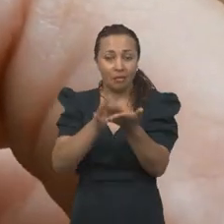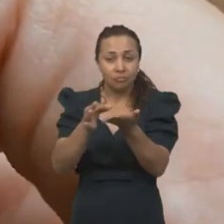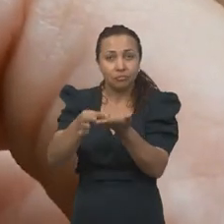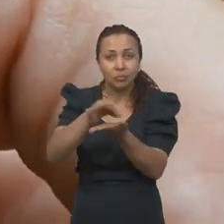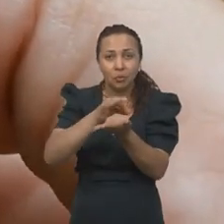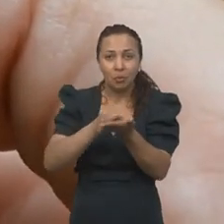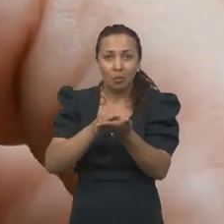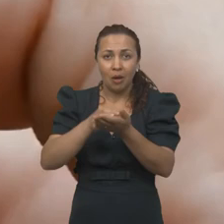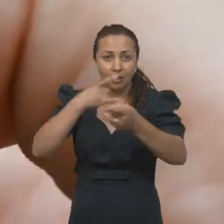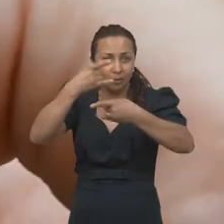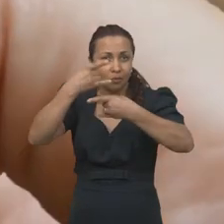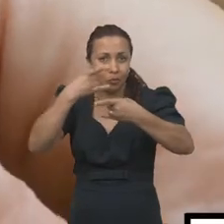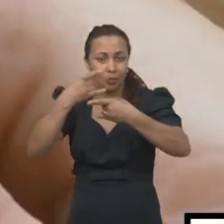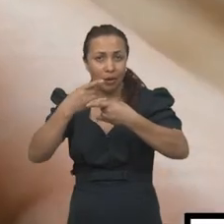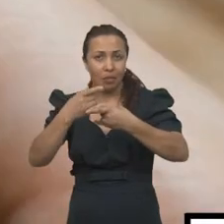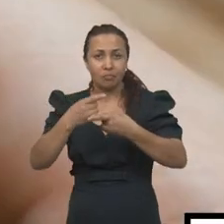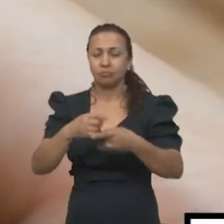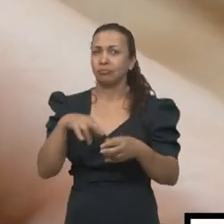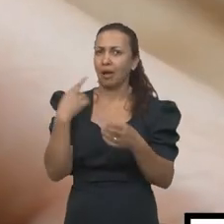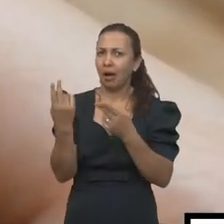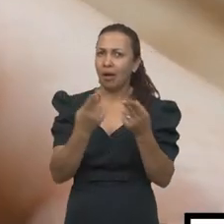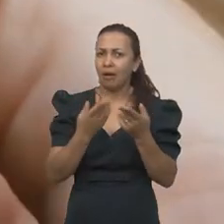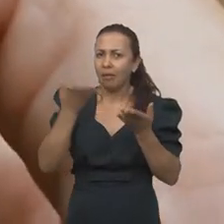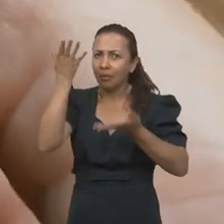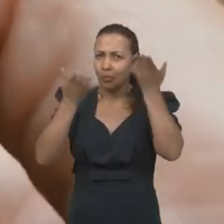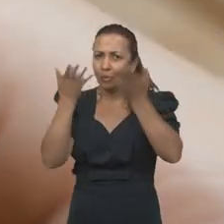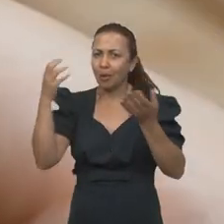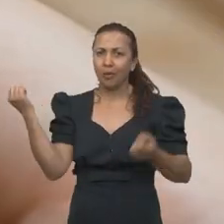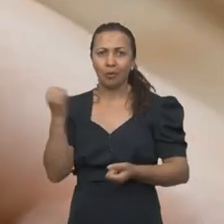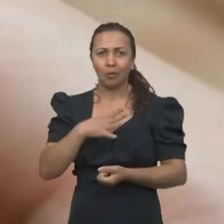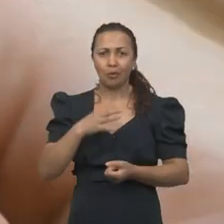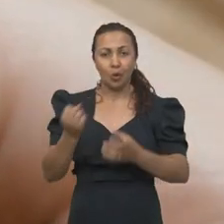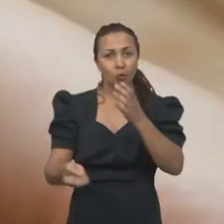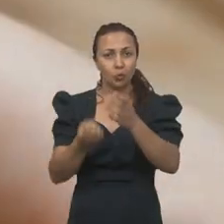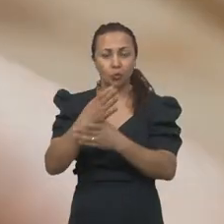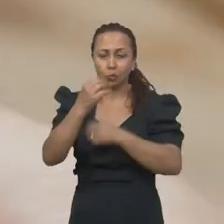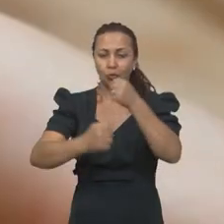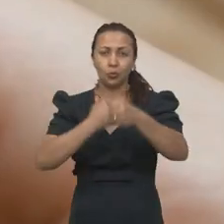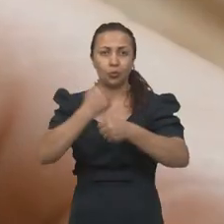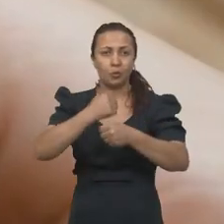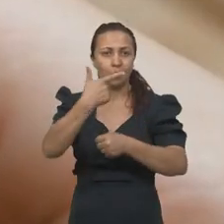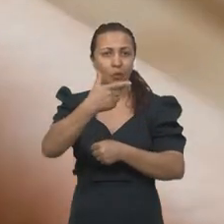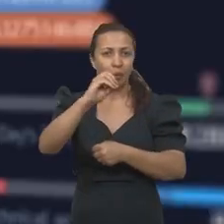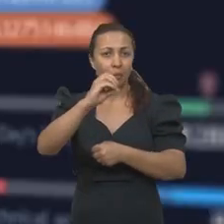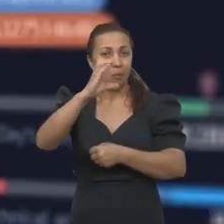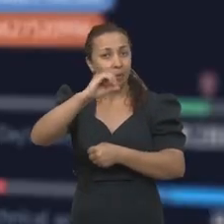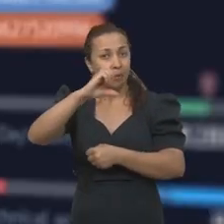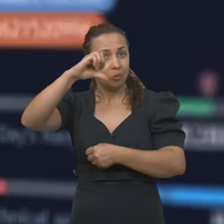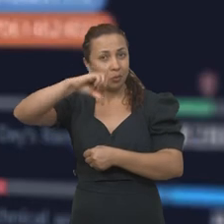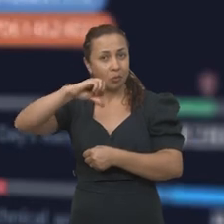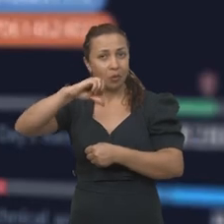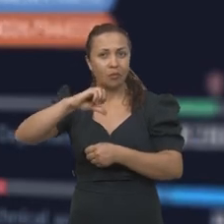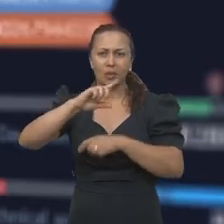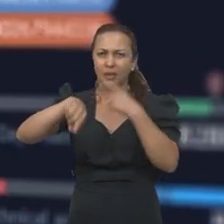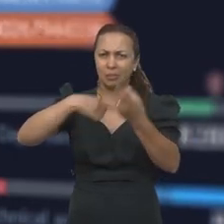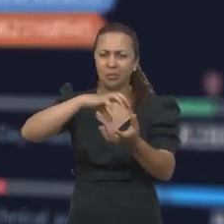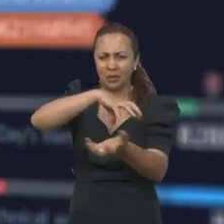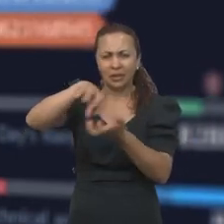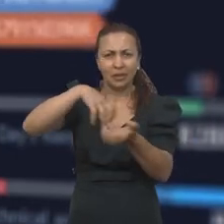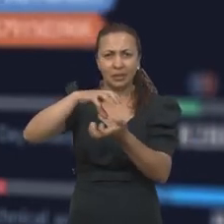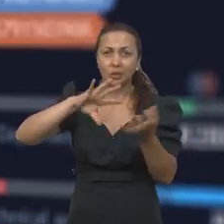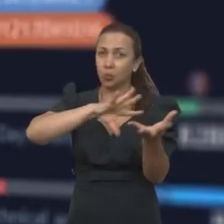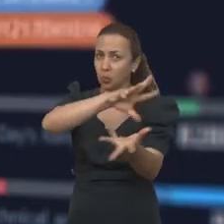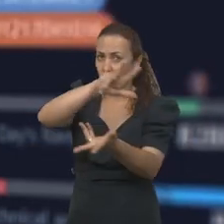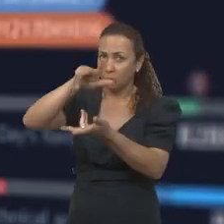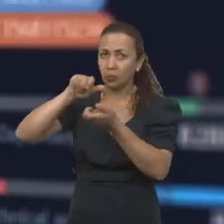As criptomoedas, elas são uma nova categoria monetária. Ela surgiu ali por volta de 2009, logo após a crise econômica